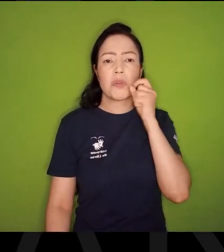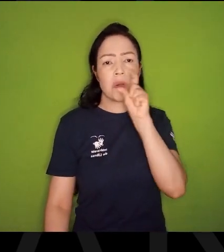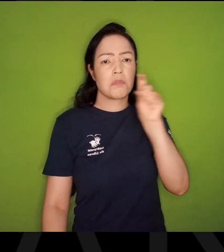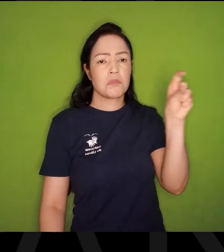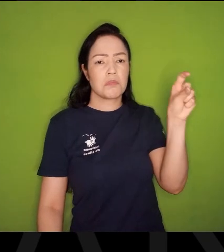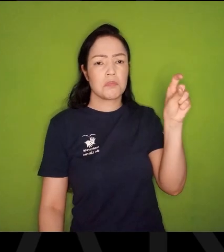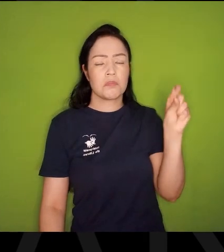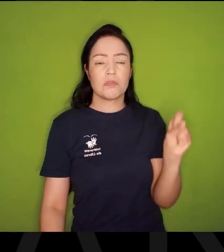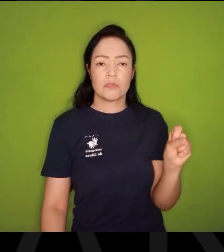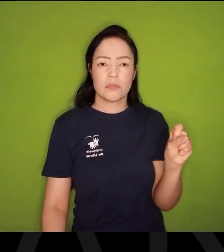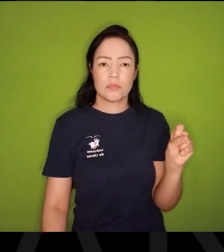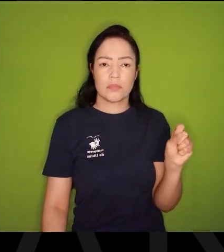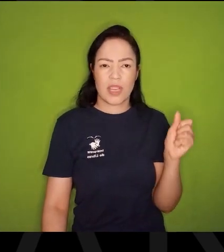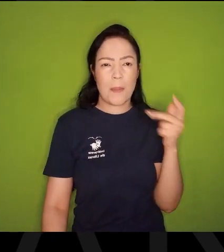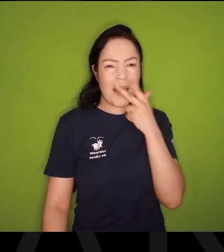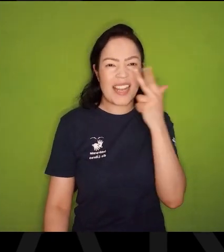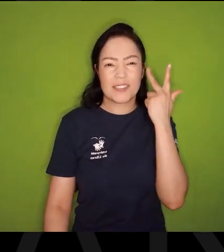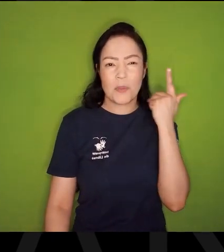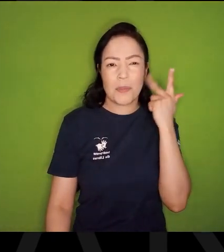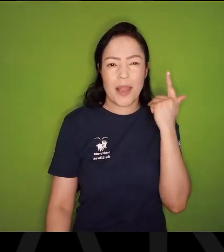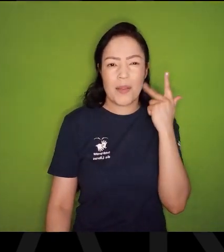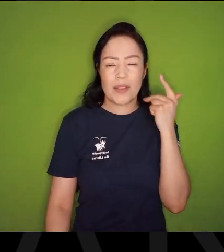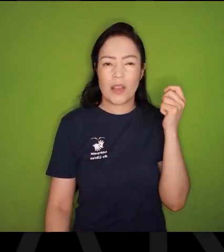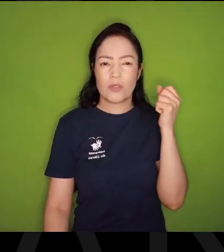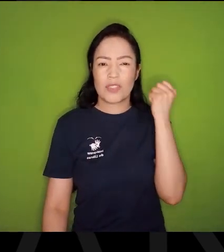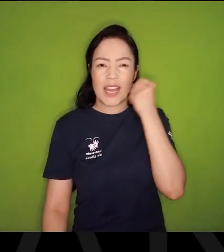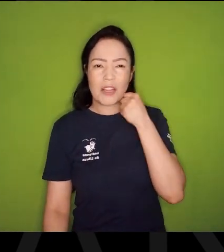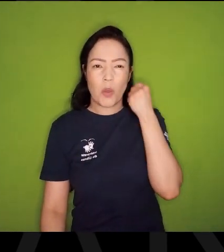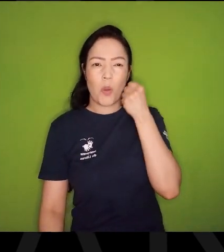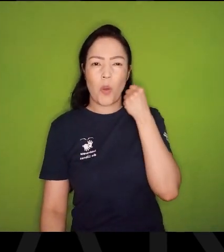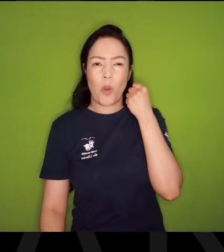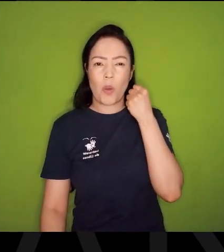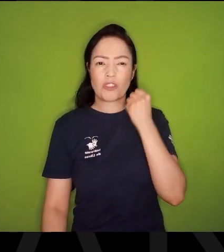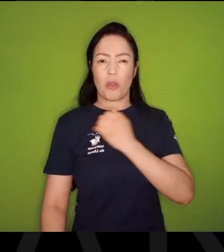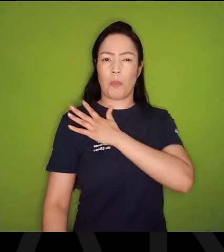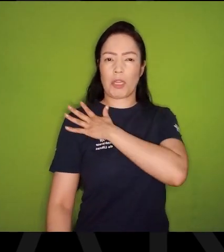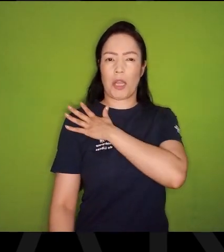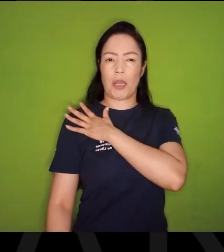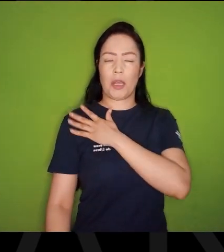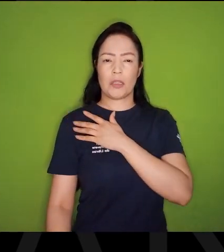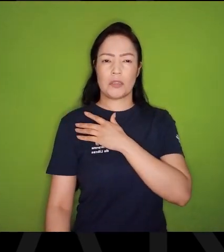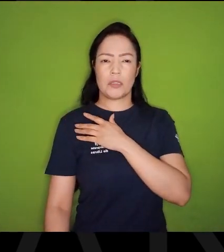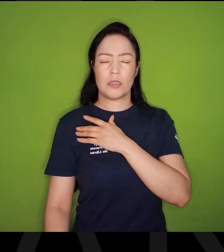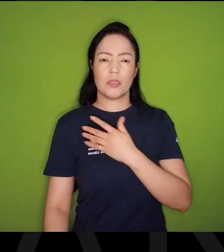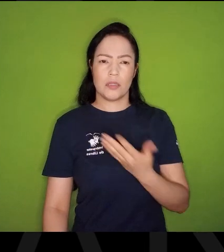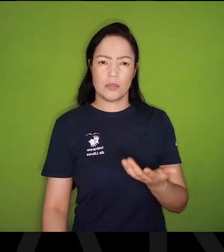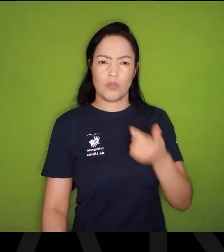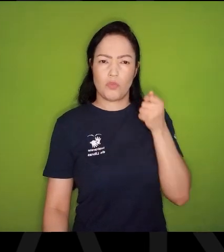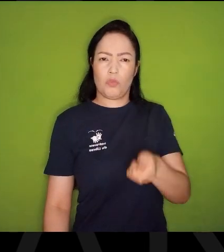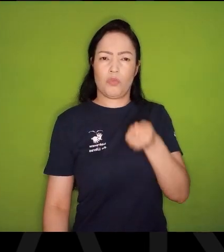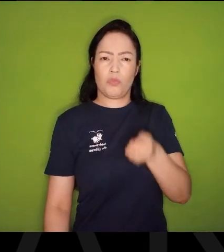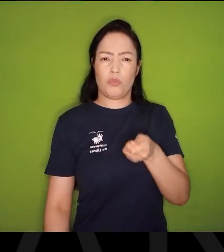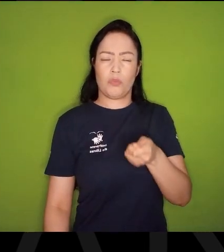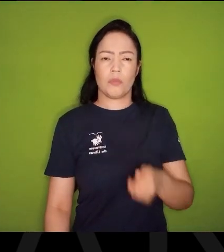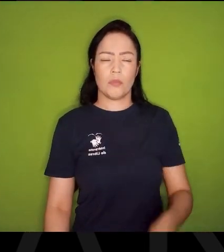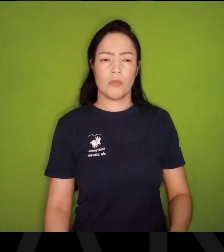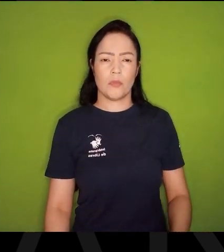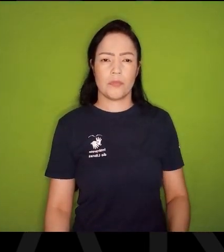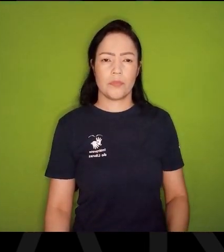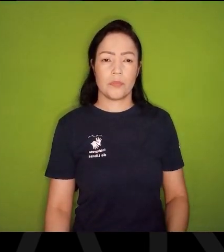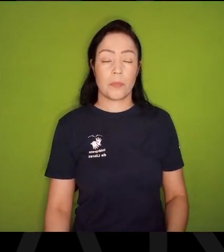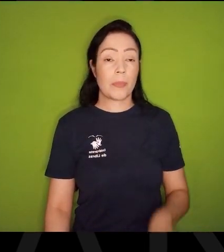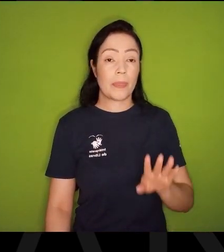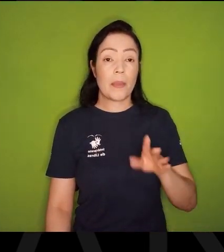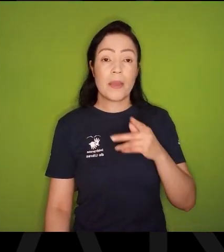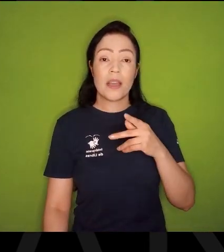Não é? A rua virou do senador, Do coronel, A avenida virou do ditador Costa e Silva, Não é não? Agora